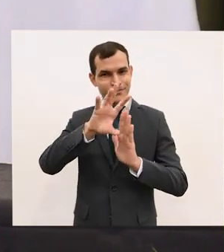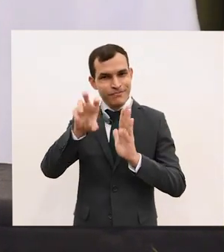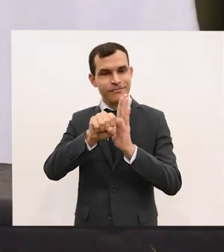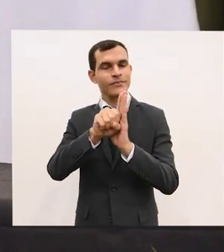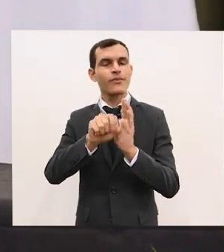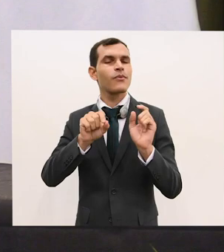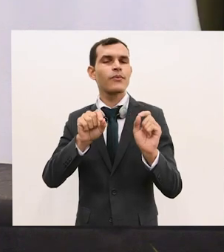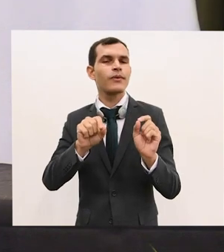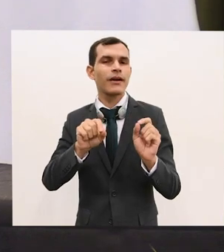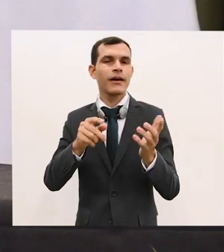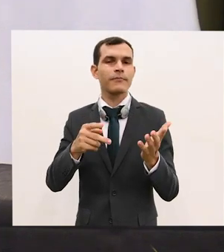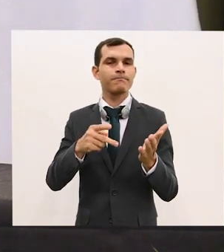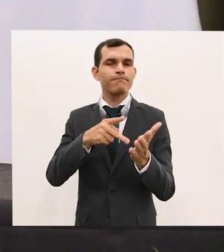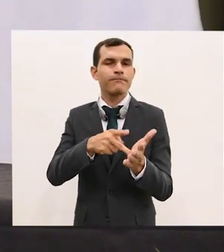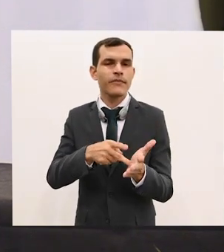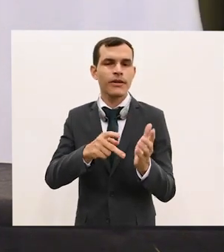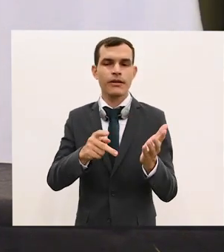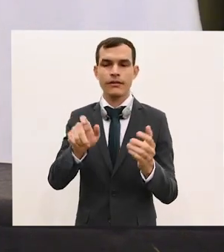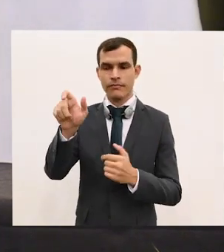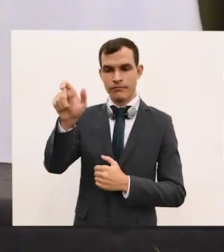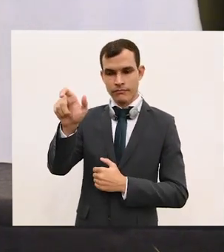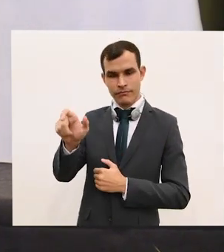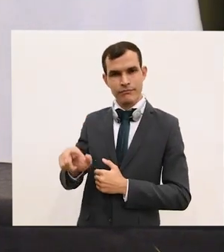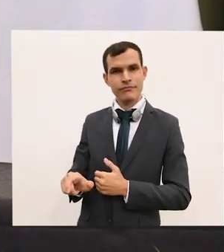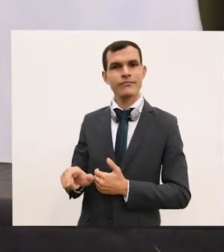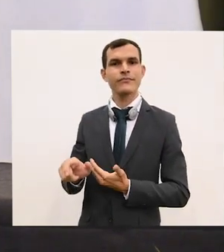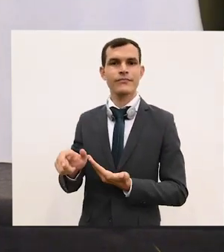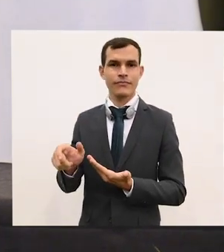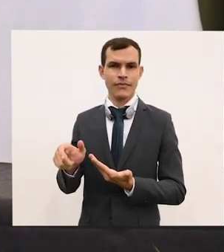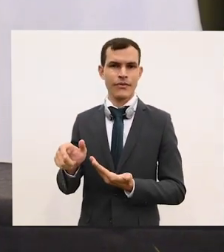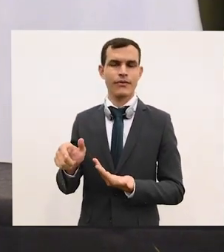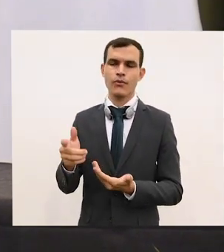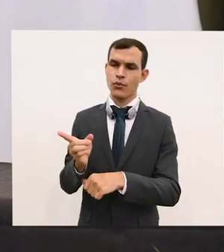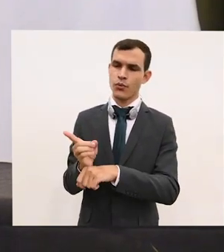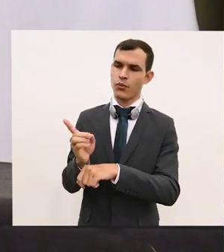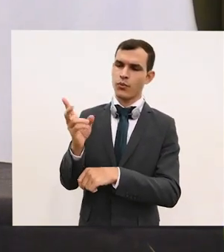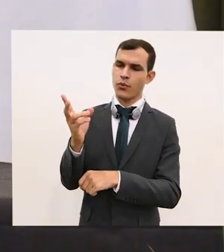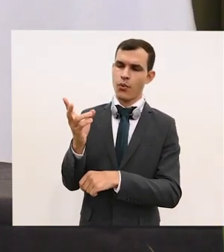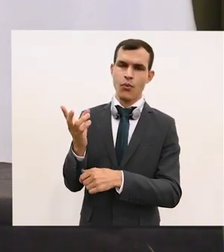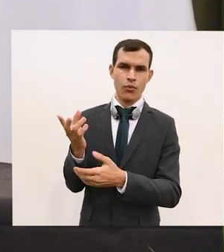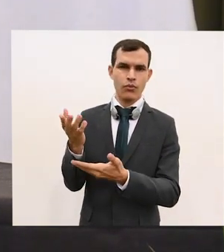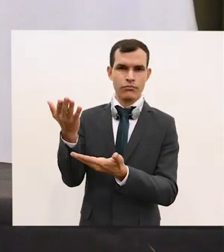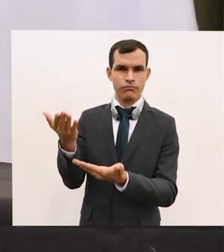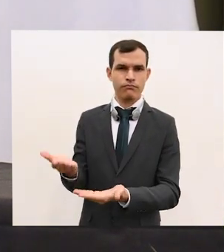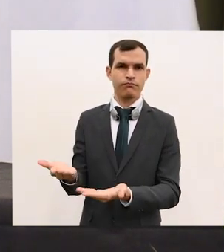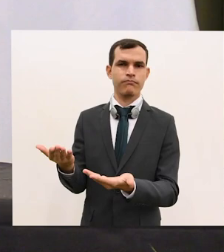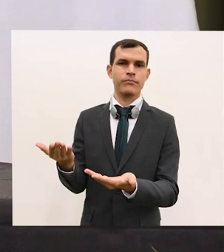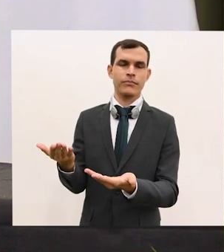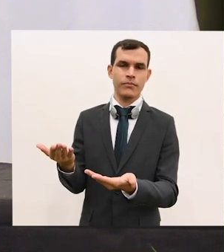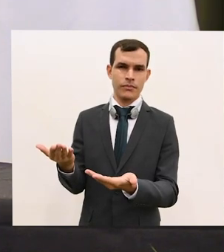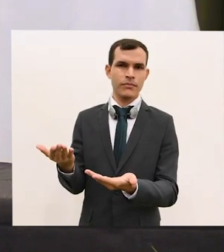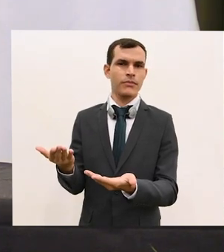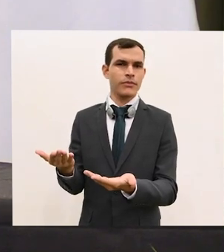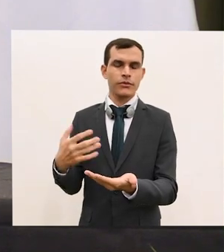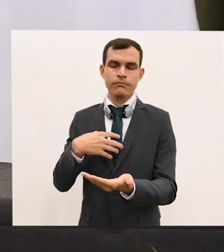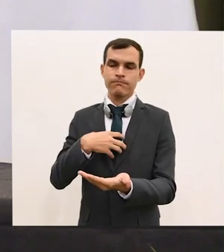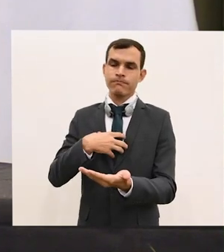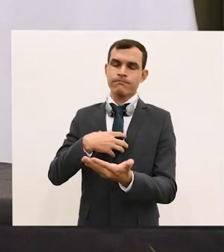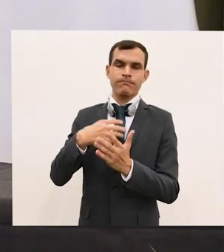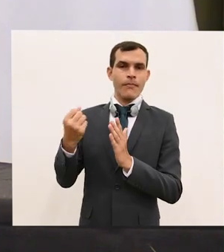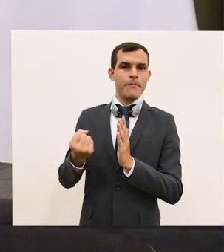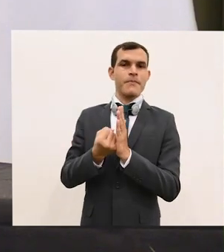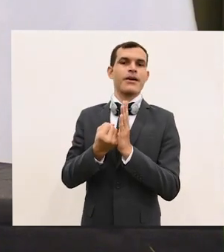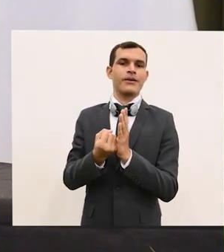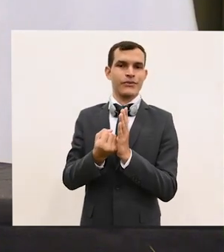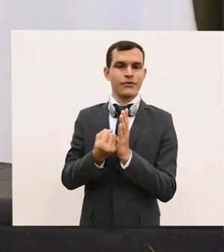presença da doutora Nigozio Conjo torna esse dia inesquecível. É um aniversário que eu nunca esquecerei,